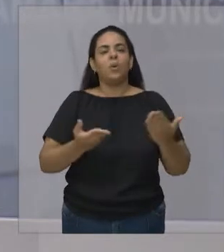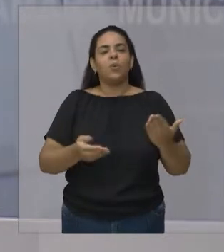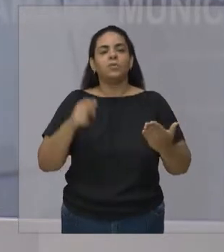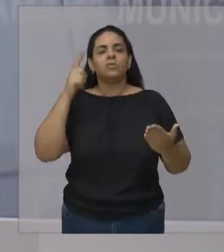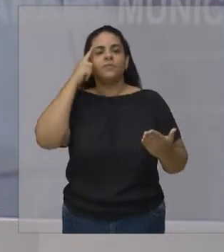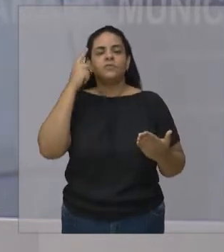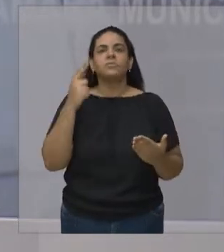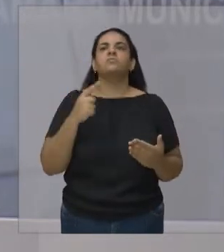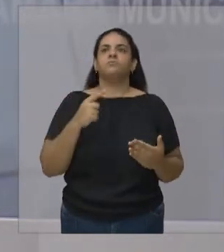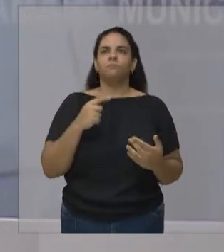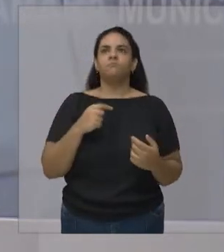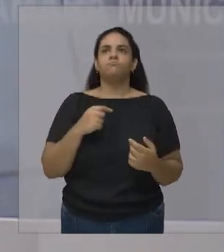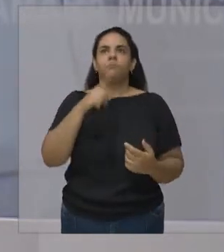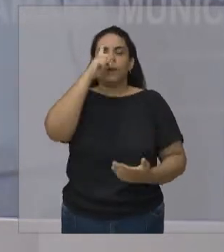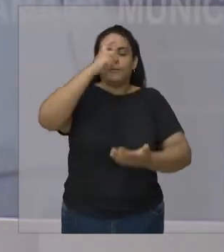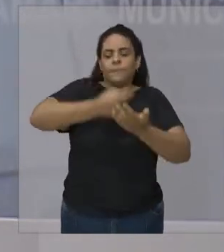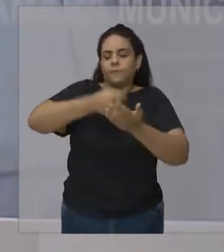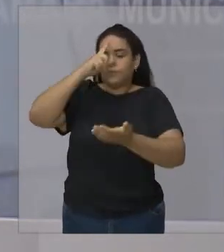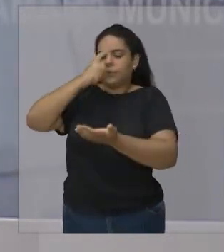No futuro